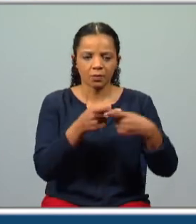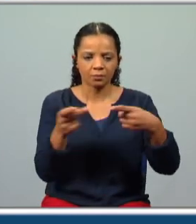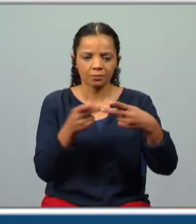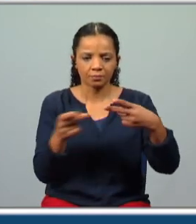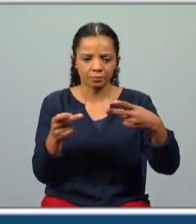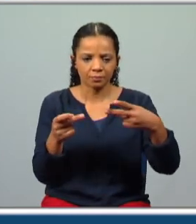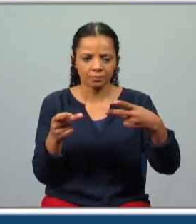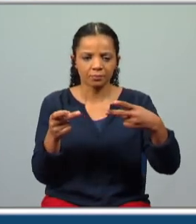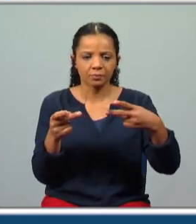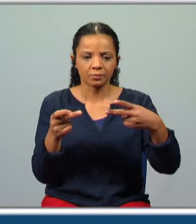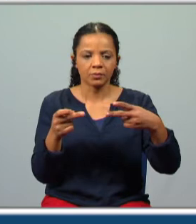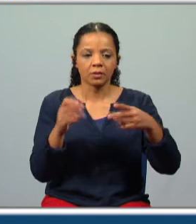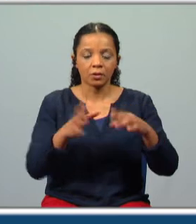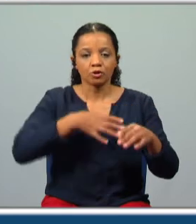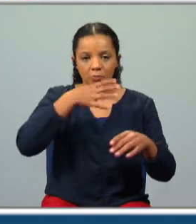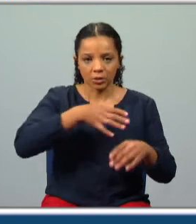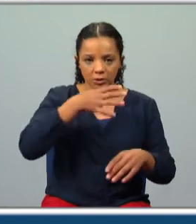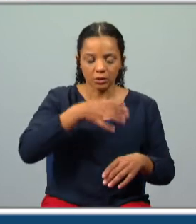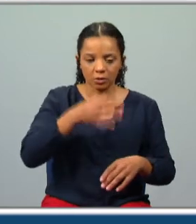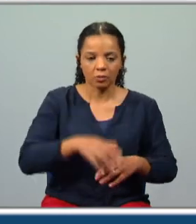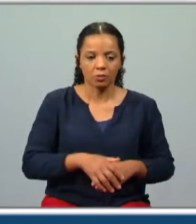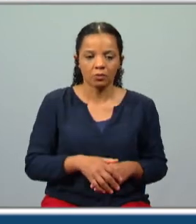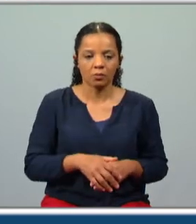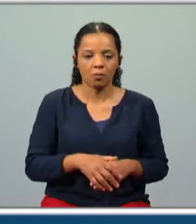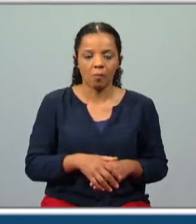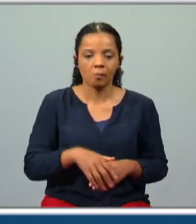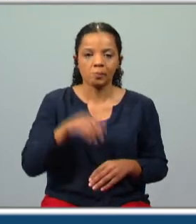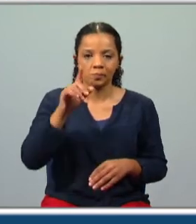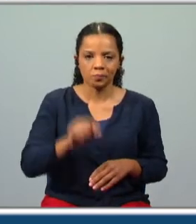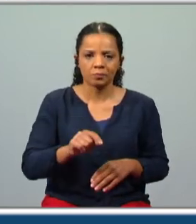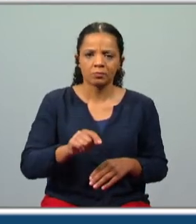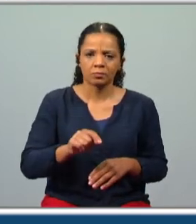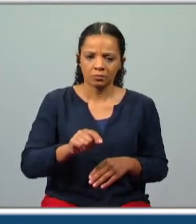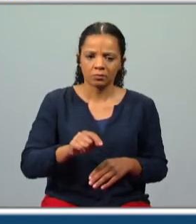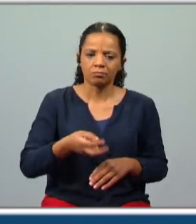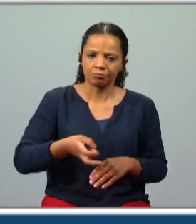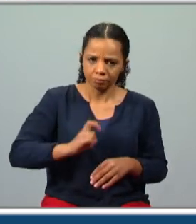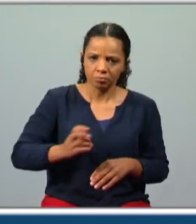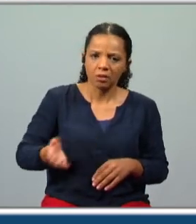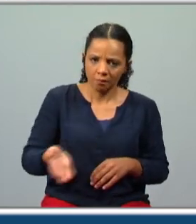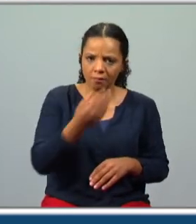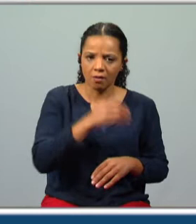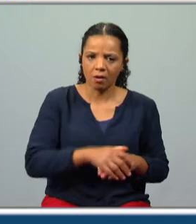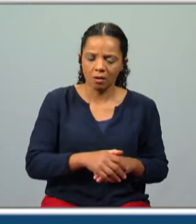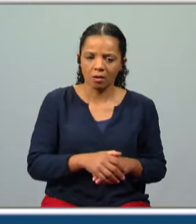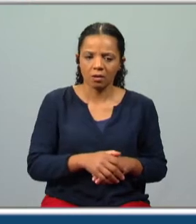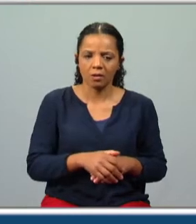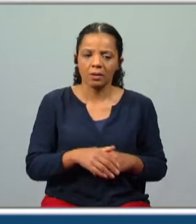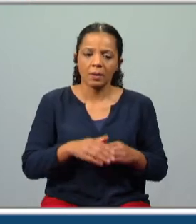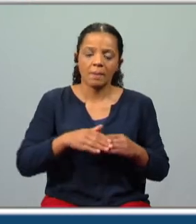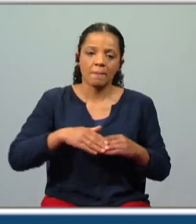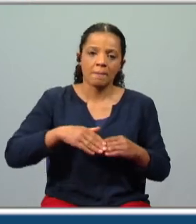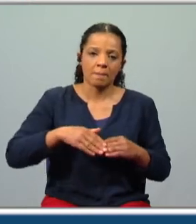justificação uma explicação ainda por cima atrevem-se a ir para além do que